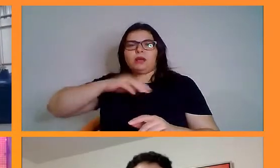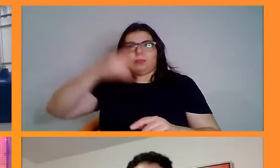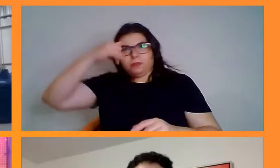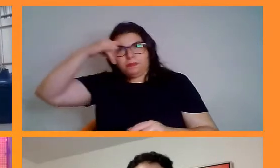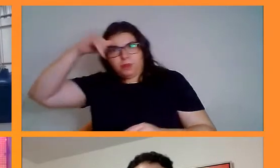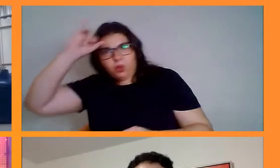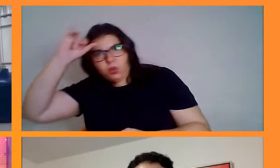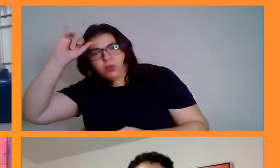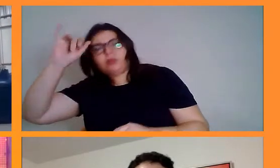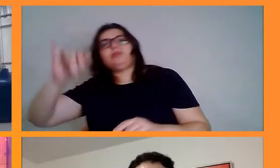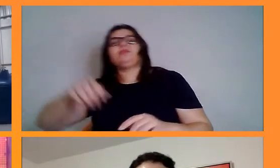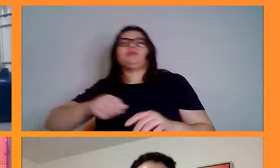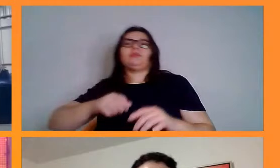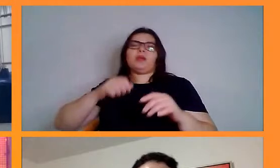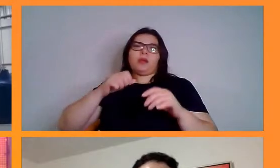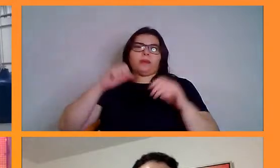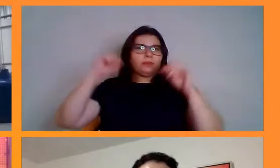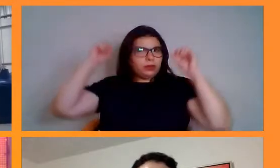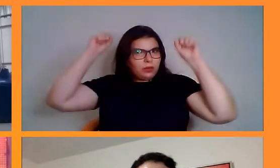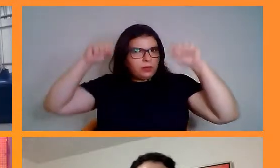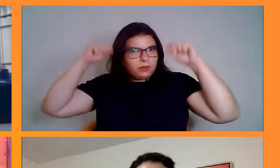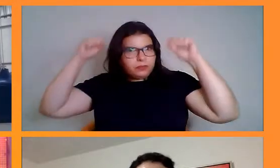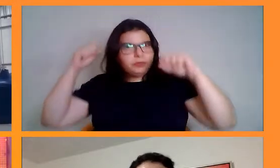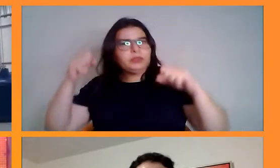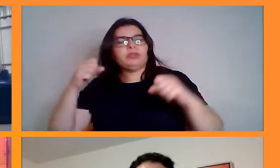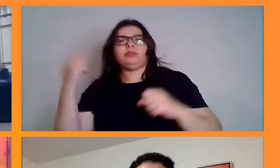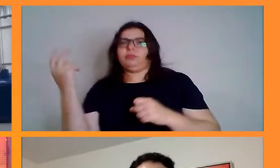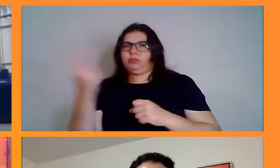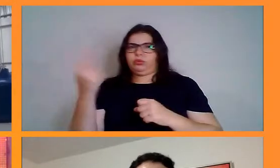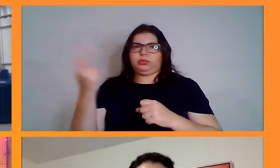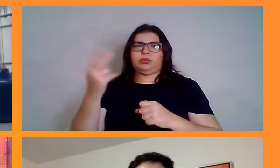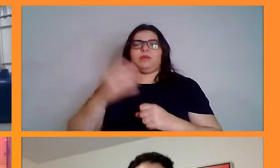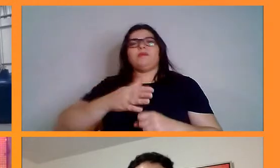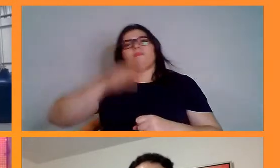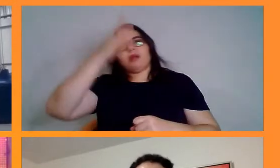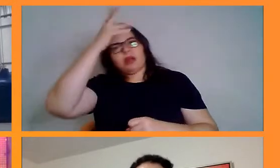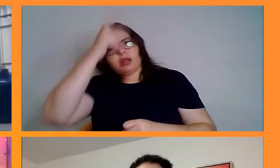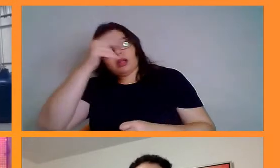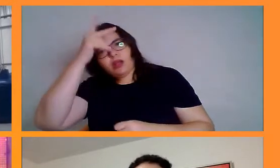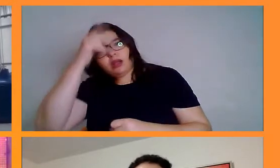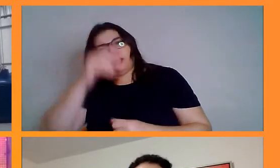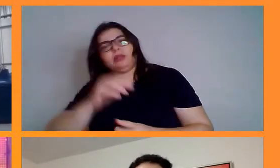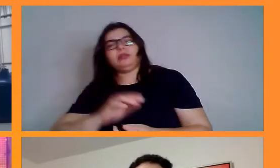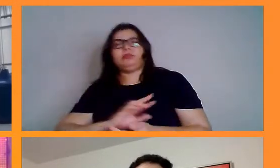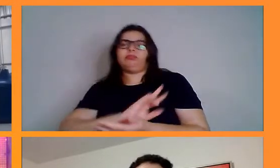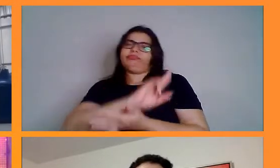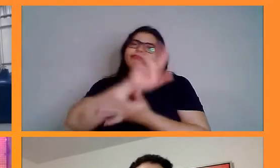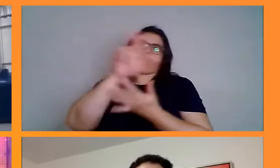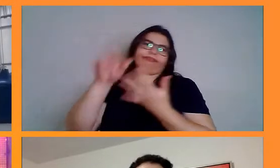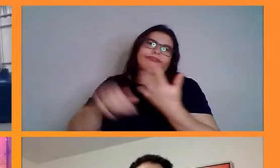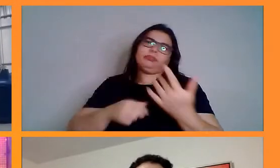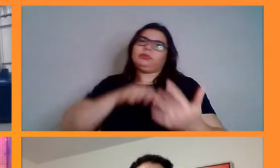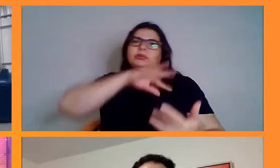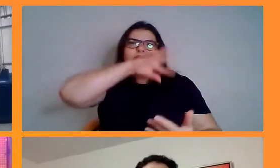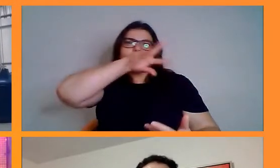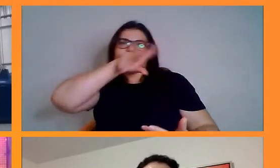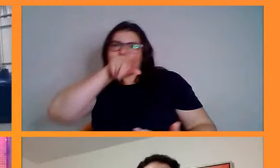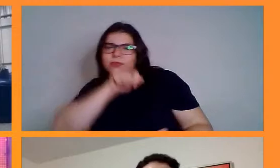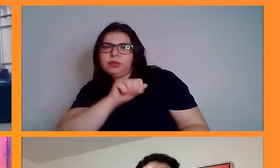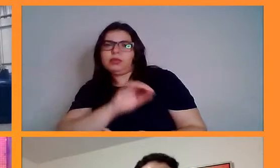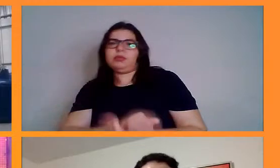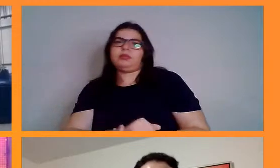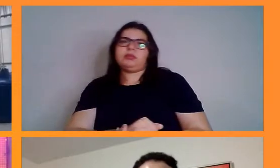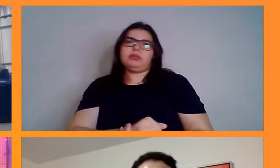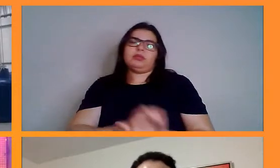para caprino e alvino, né, para galos, para animais, né, diversos, né. Vai depender de quê?